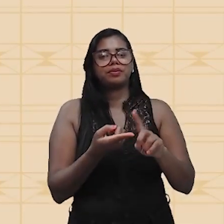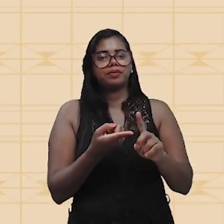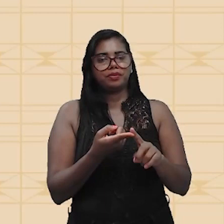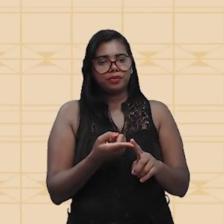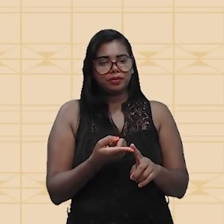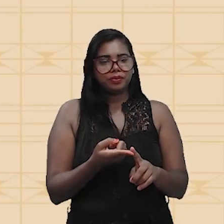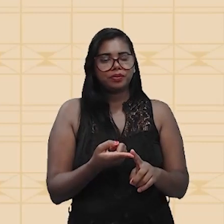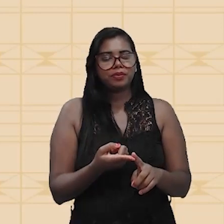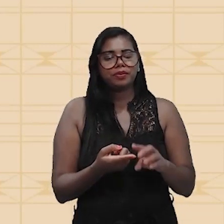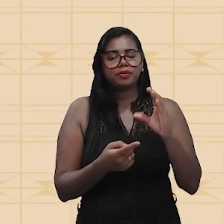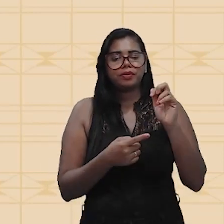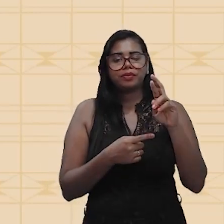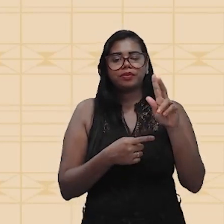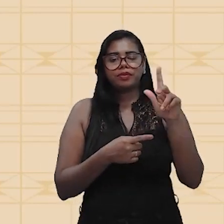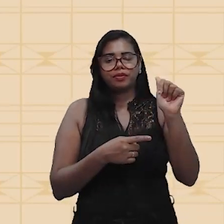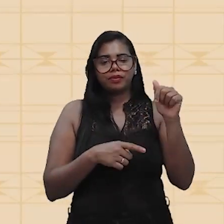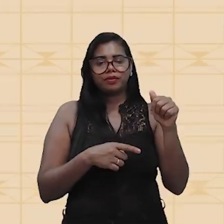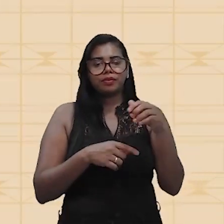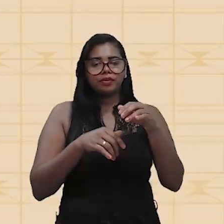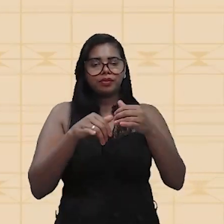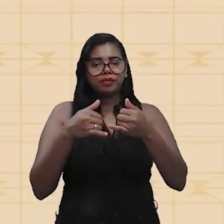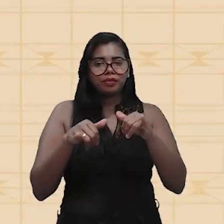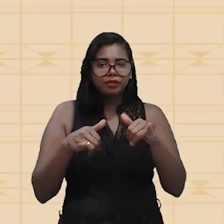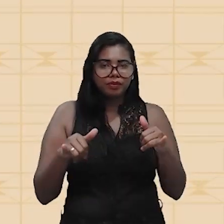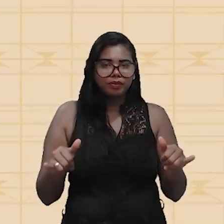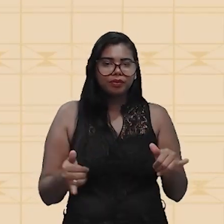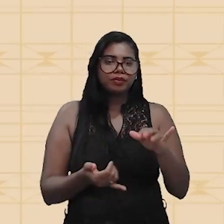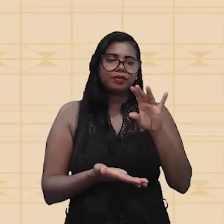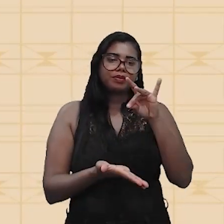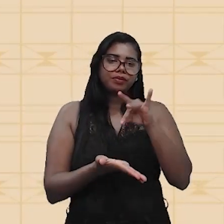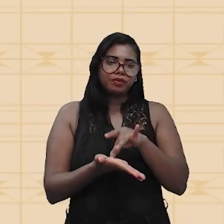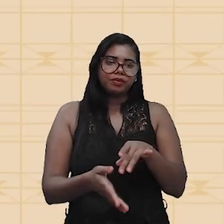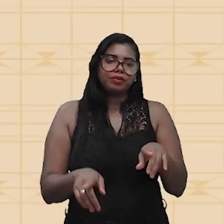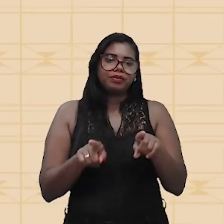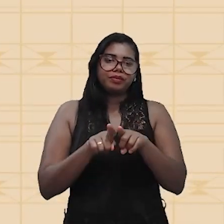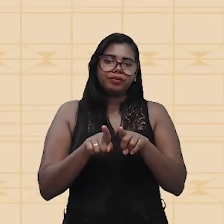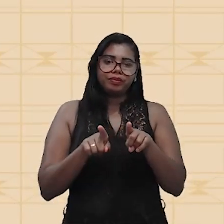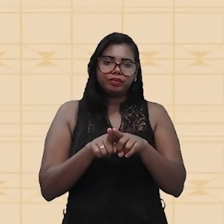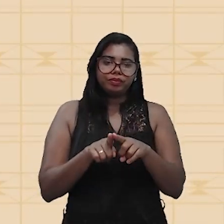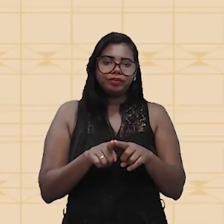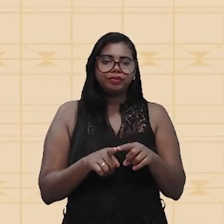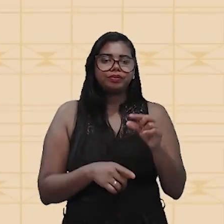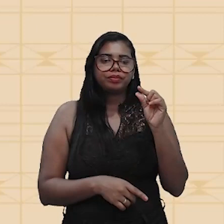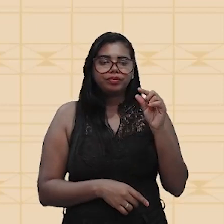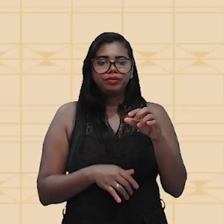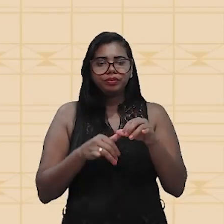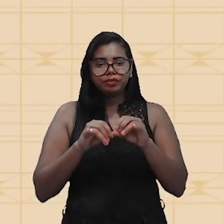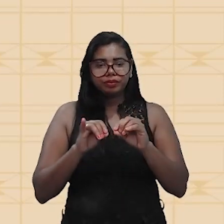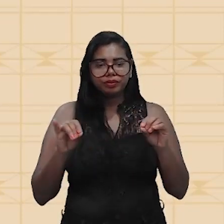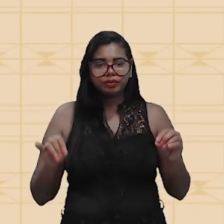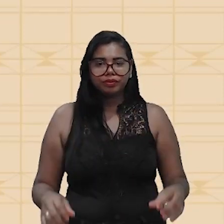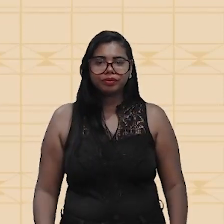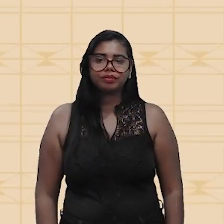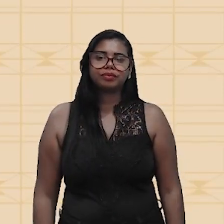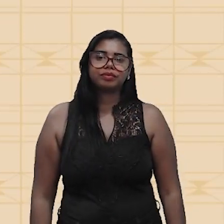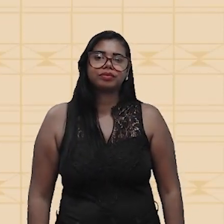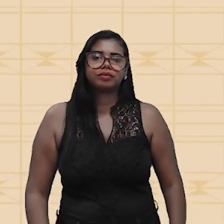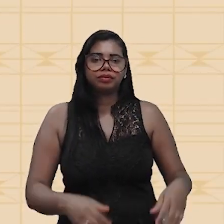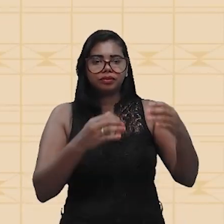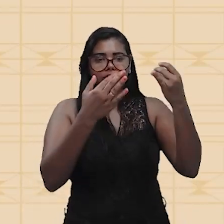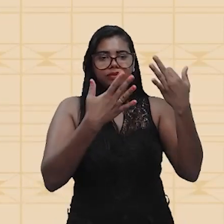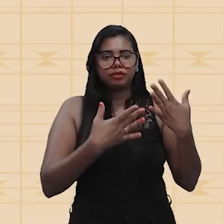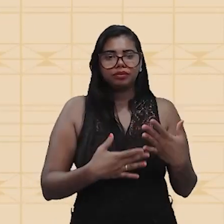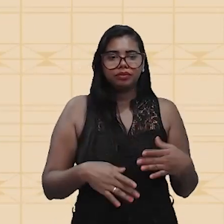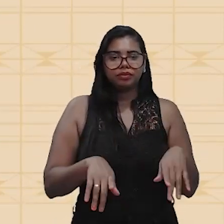existe, essa carga elétrica se conserva em cada um pedaço do fio. Então, quando a gente fala de corrente elétrica,